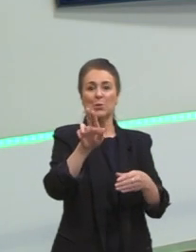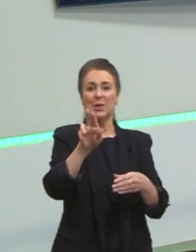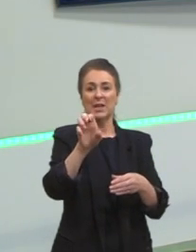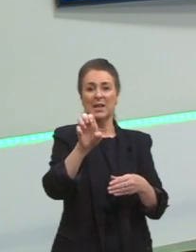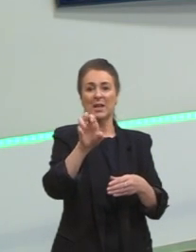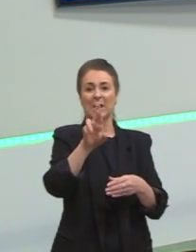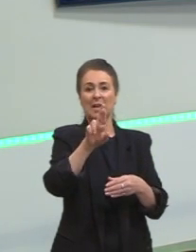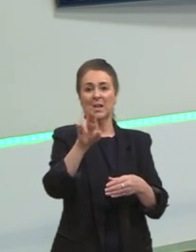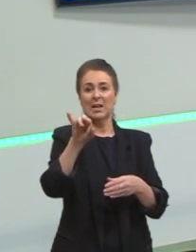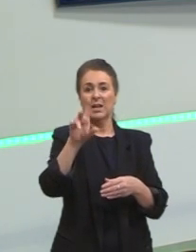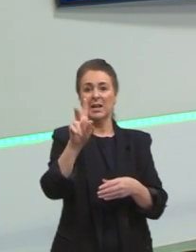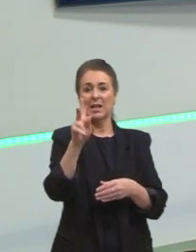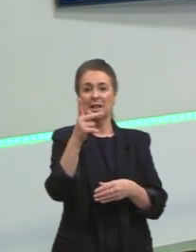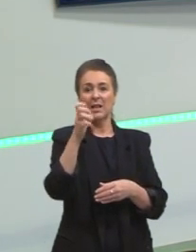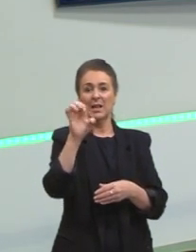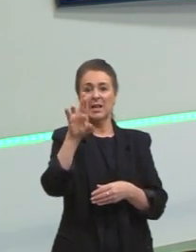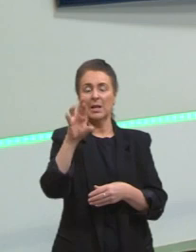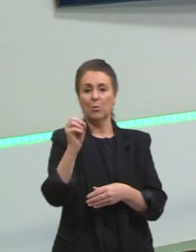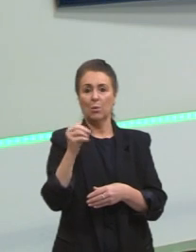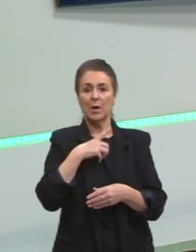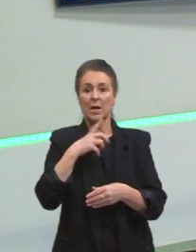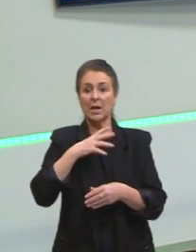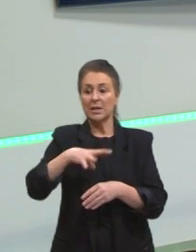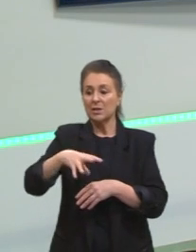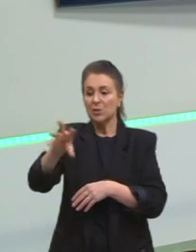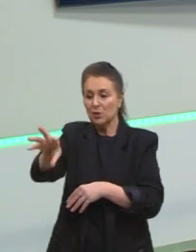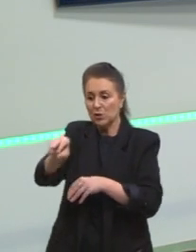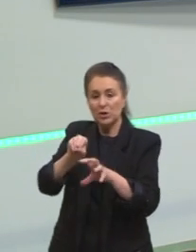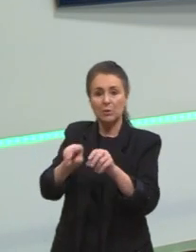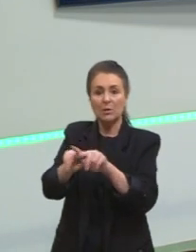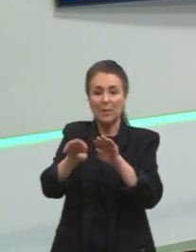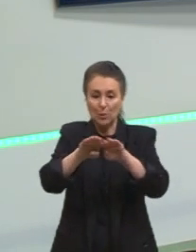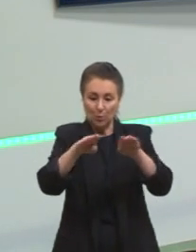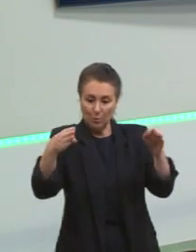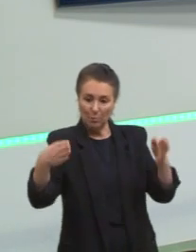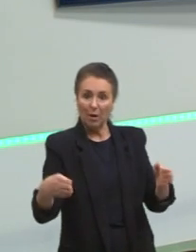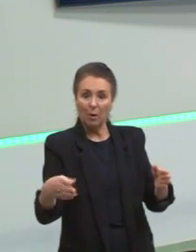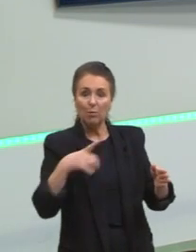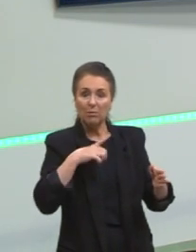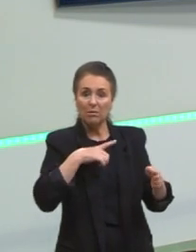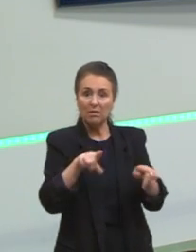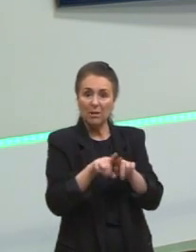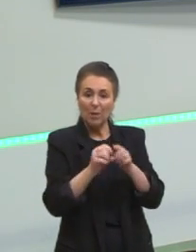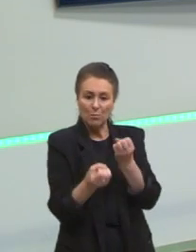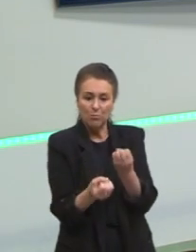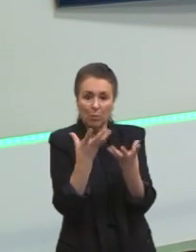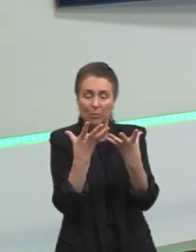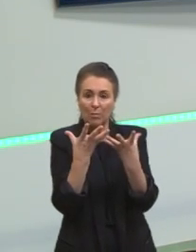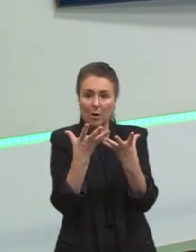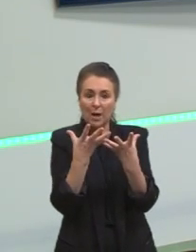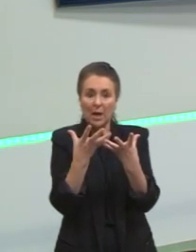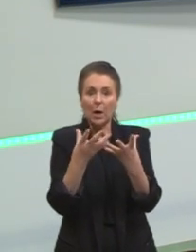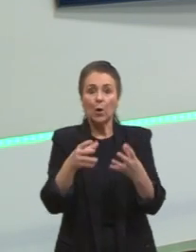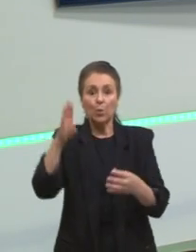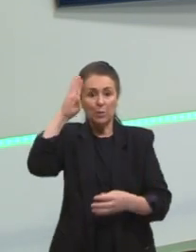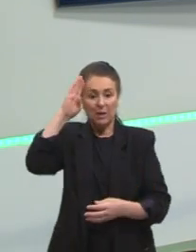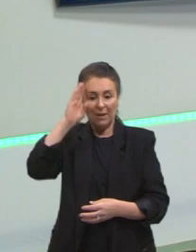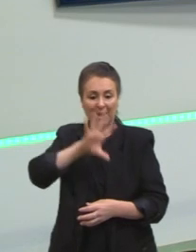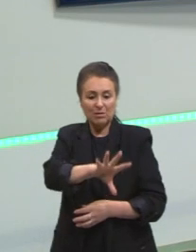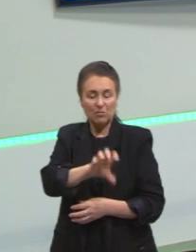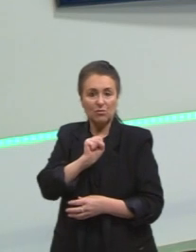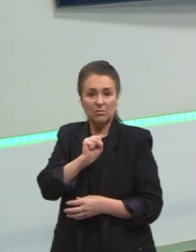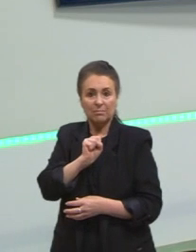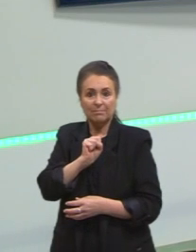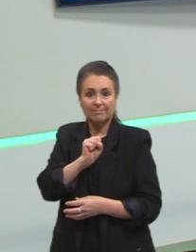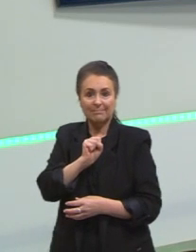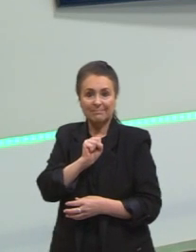ainda no carro, os militares vão lá e tiram as bombas do palco para não explodir o resto, para eles não serem culpados. E até hoje,